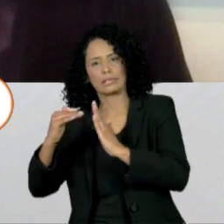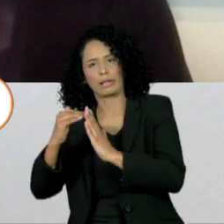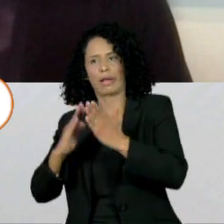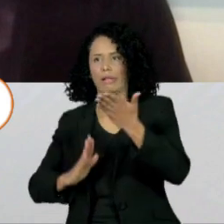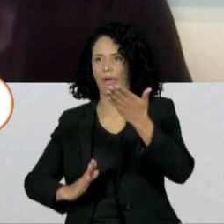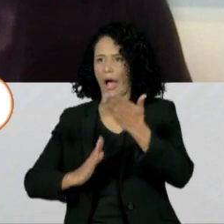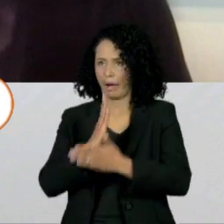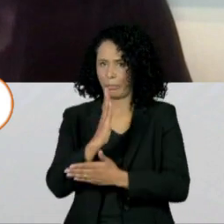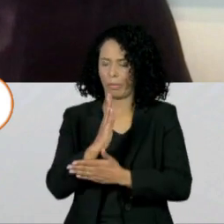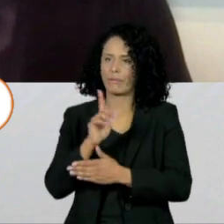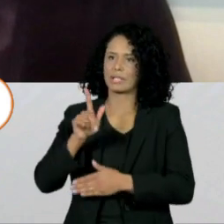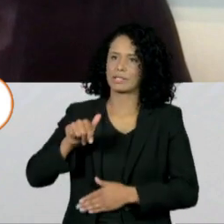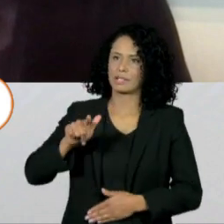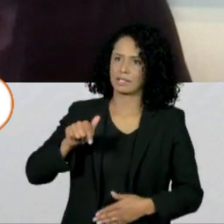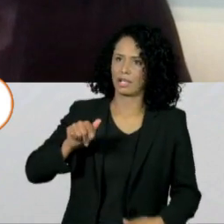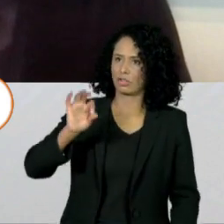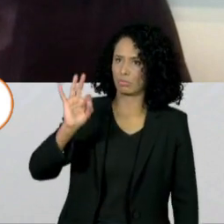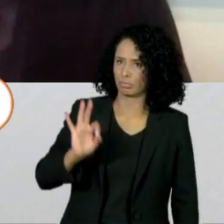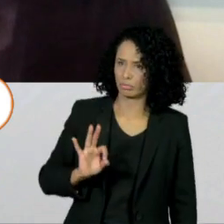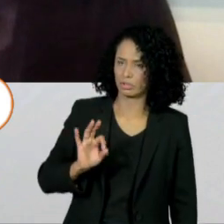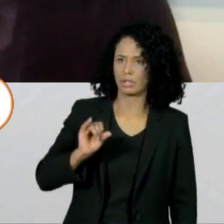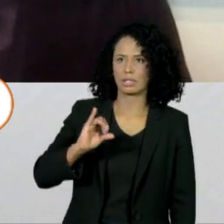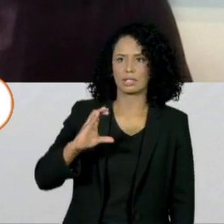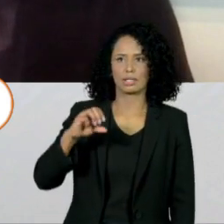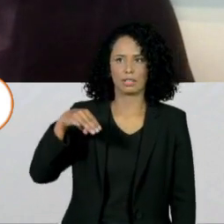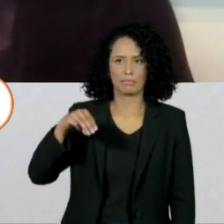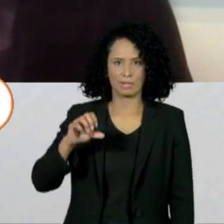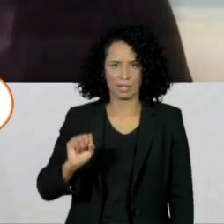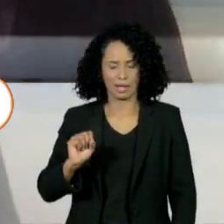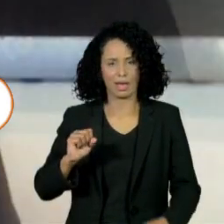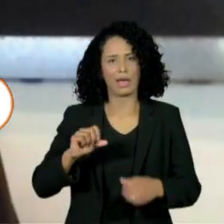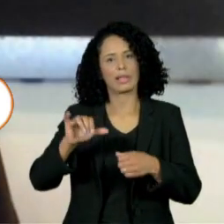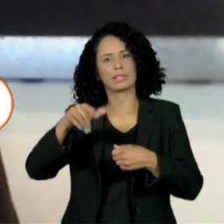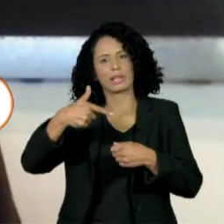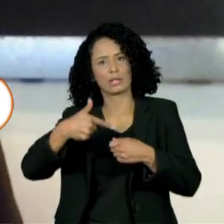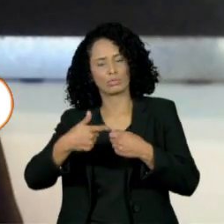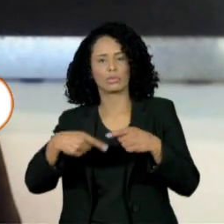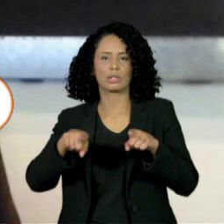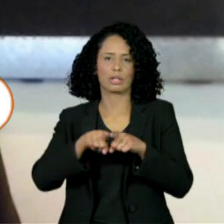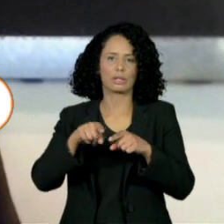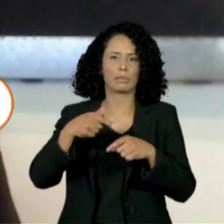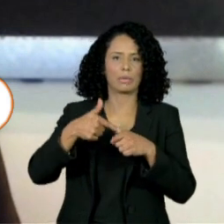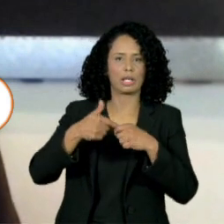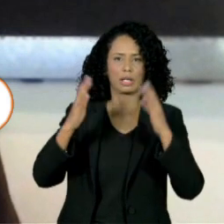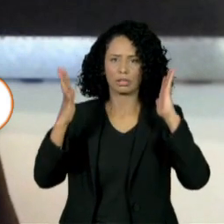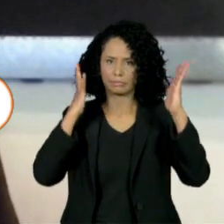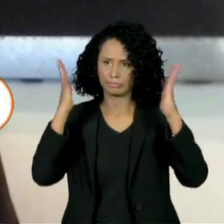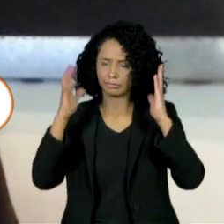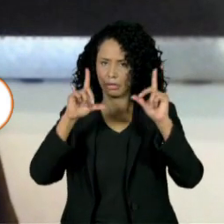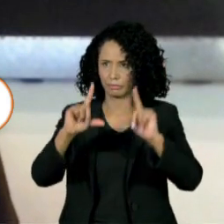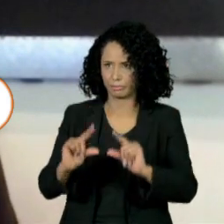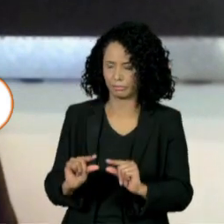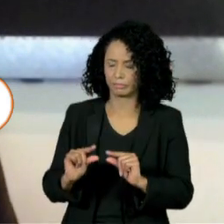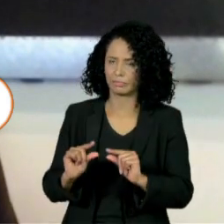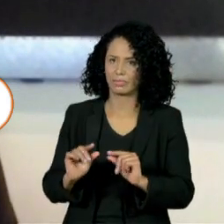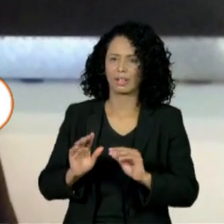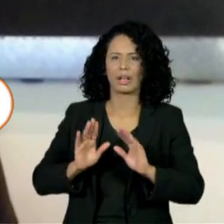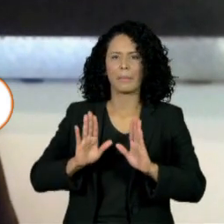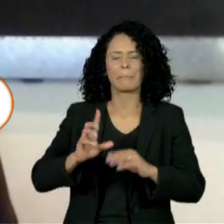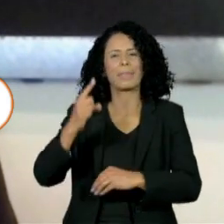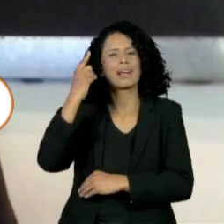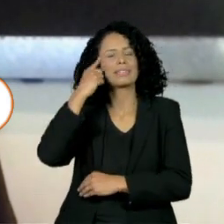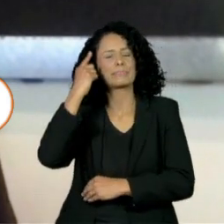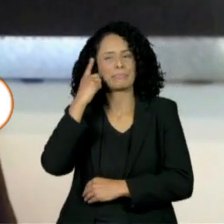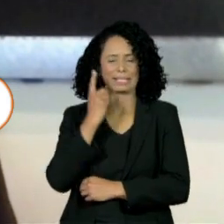17% do ICMS na gasolina e do diesel. Então, vamos fazer um cenário. Se você não tivesse tido os aumentos de preço agora, na